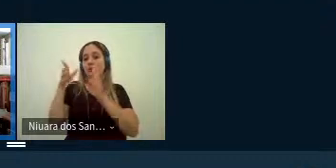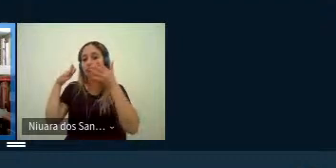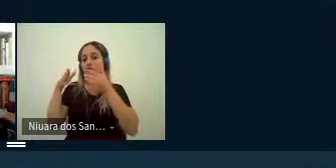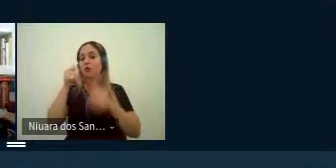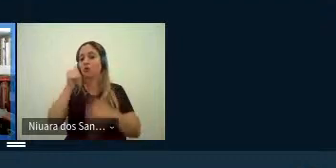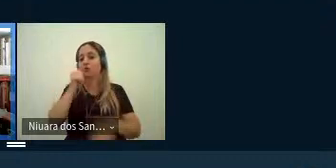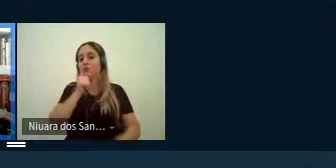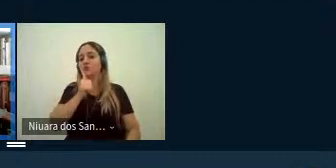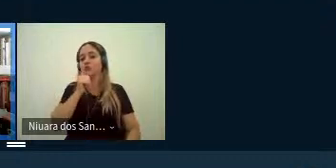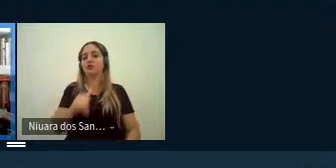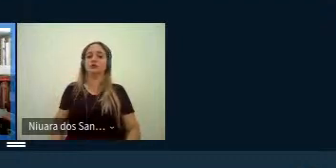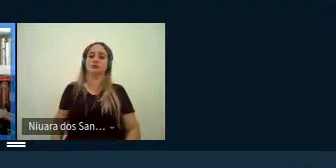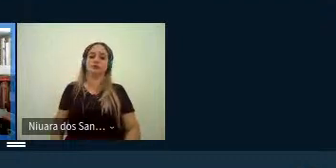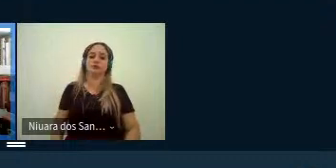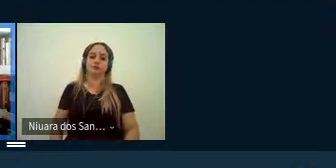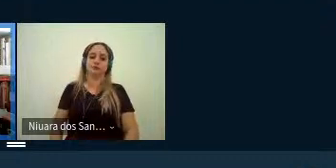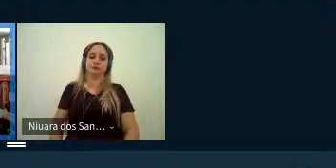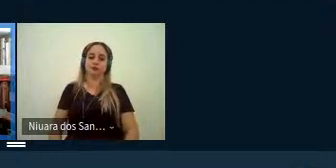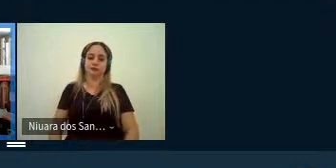desse